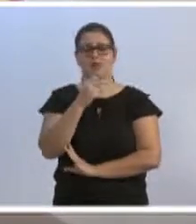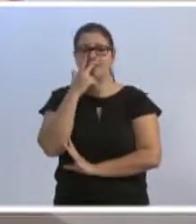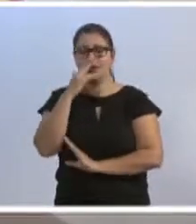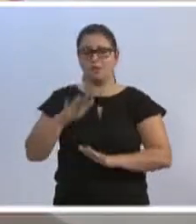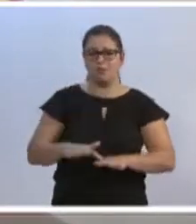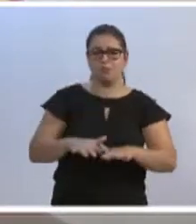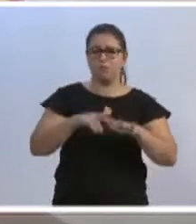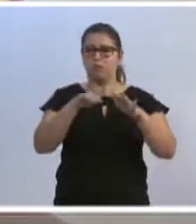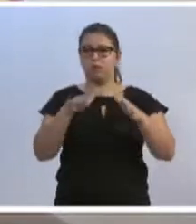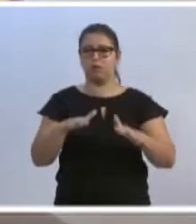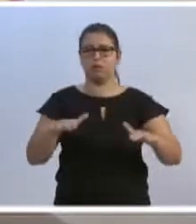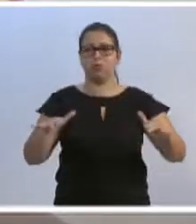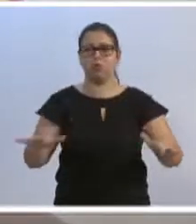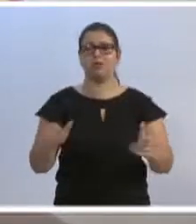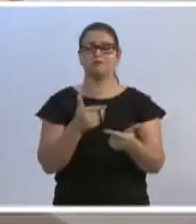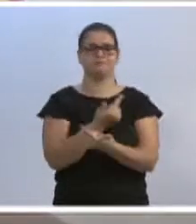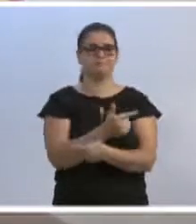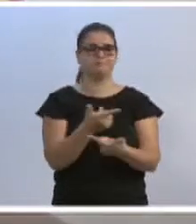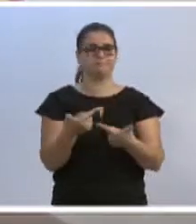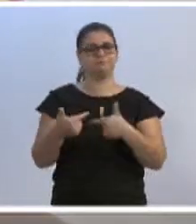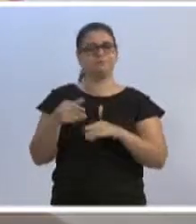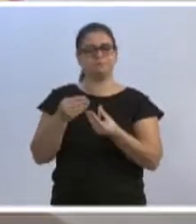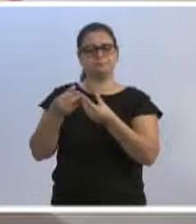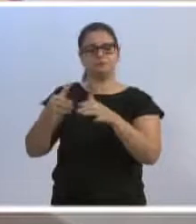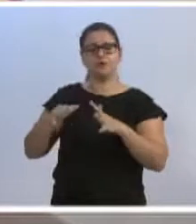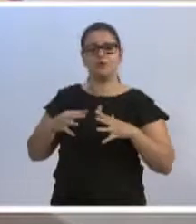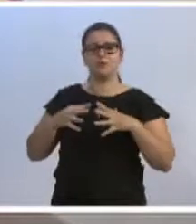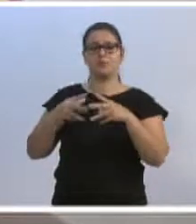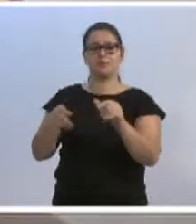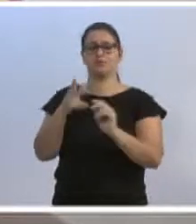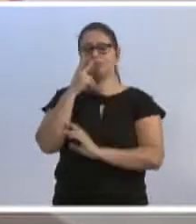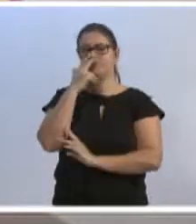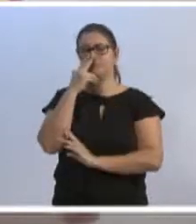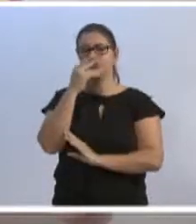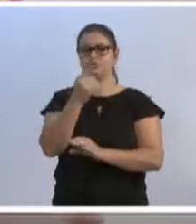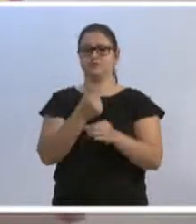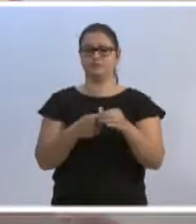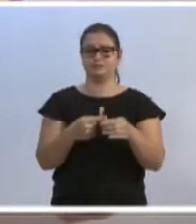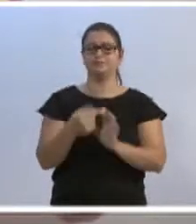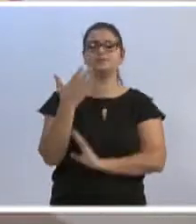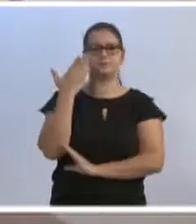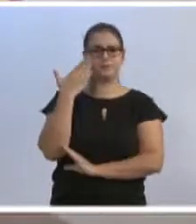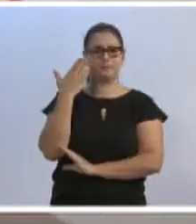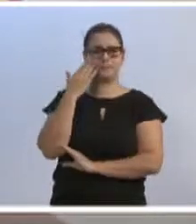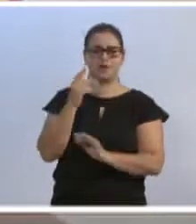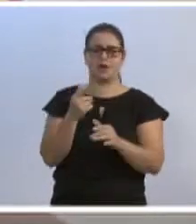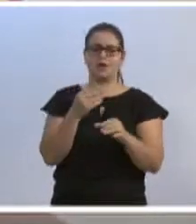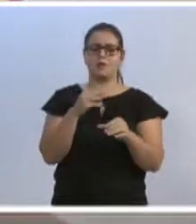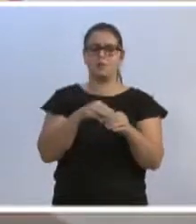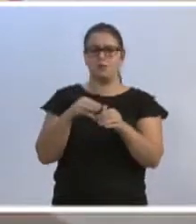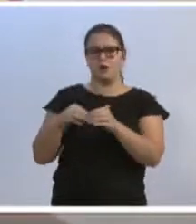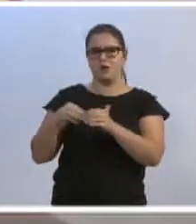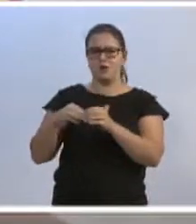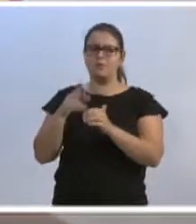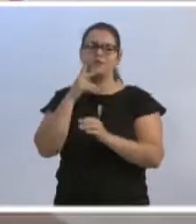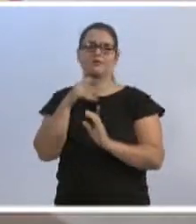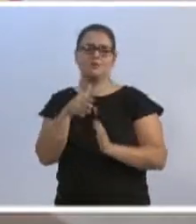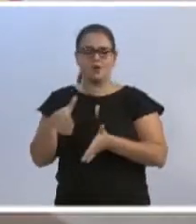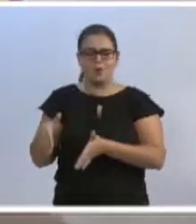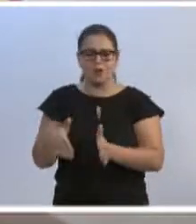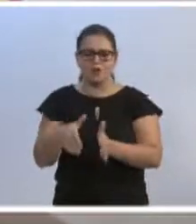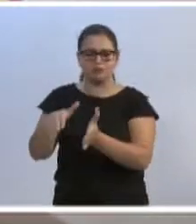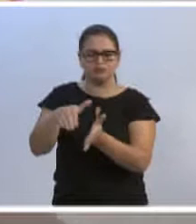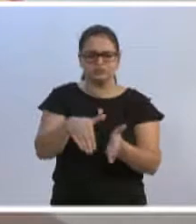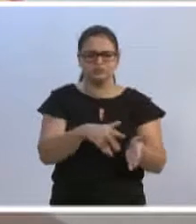transbordo dos ribeirões prejudicando boa parte da cidade. Nós sabemos que o município é cortado por inúmeros ribeirões.